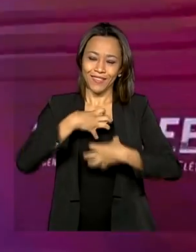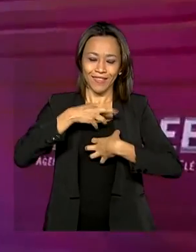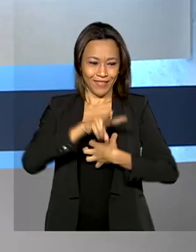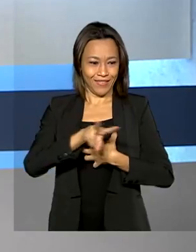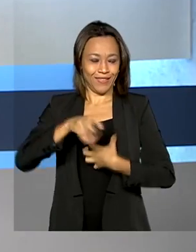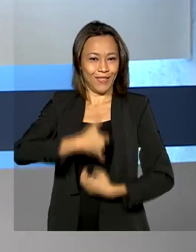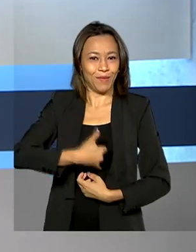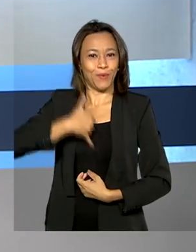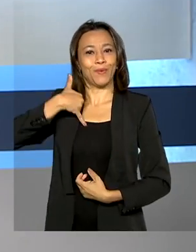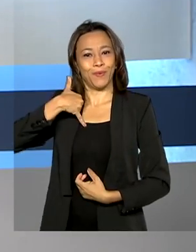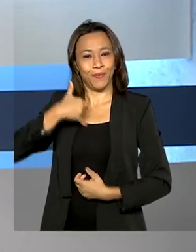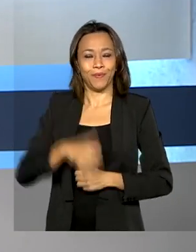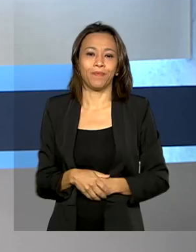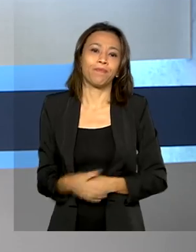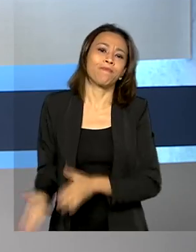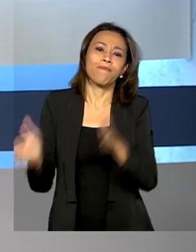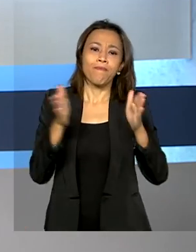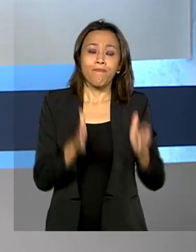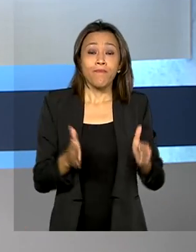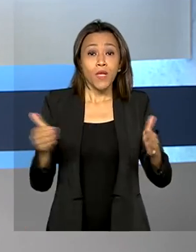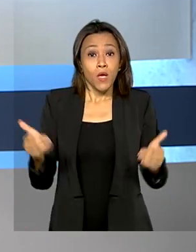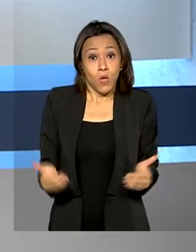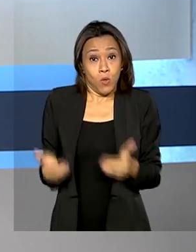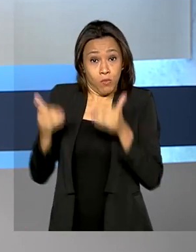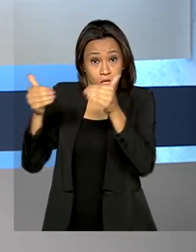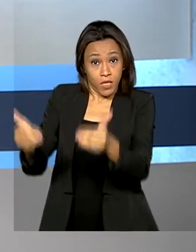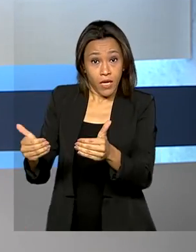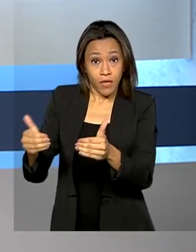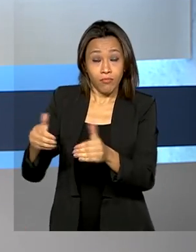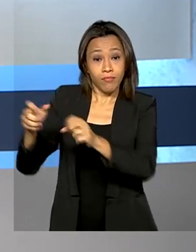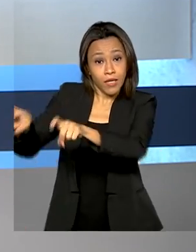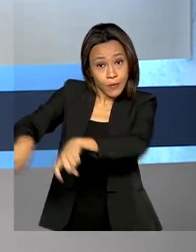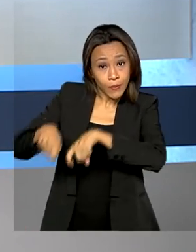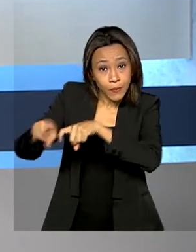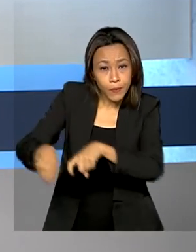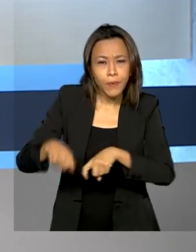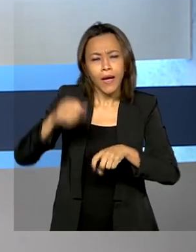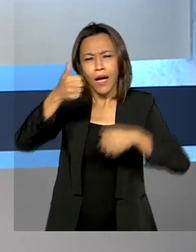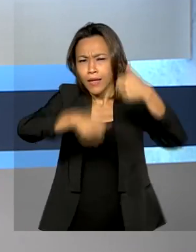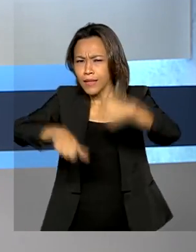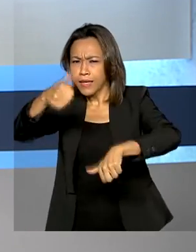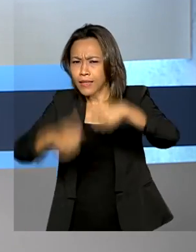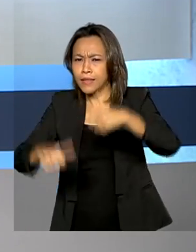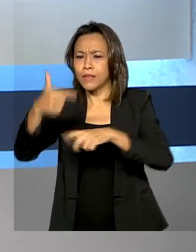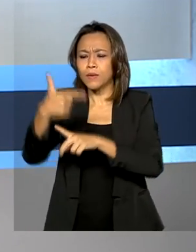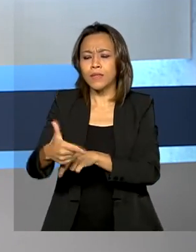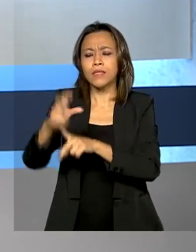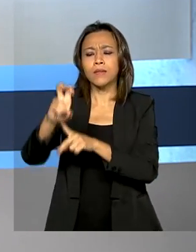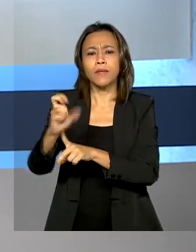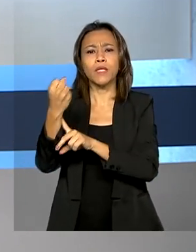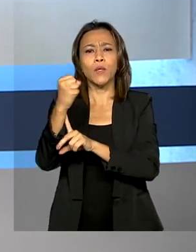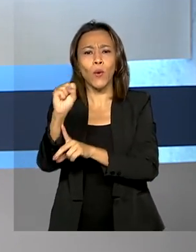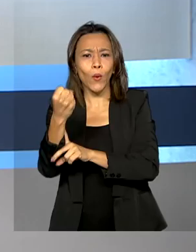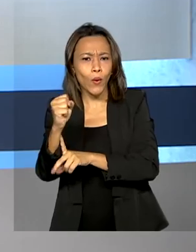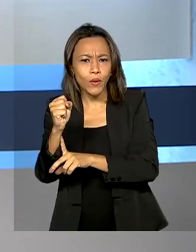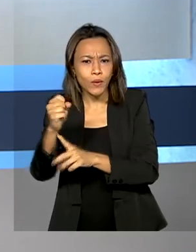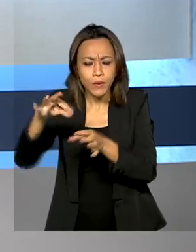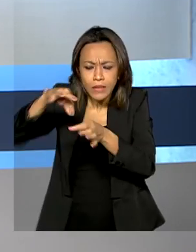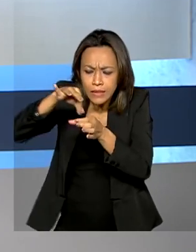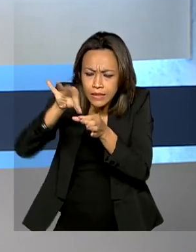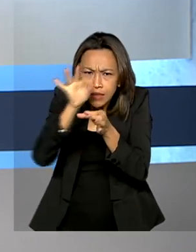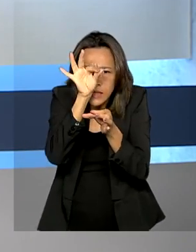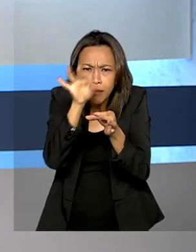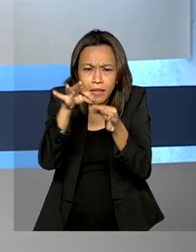O Ministério da Agricultura analisa 258 amostras de sementes que chegaram ao